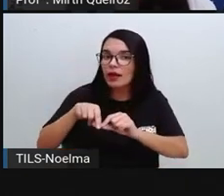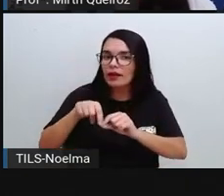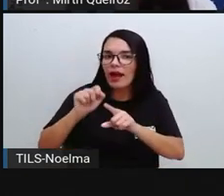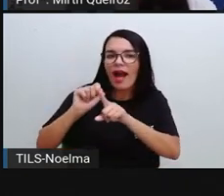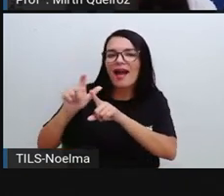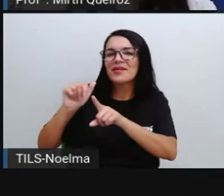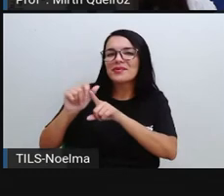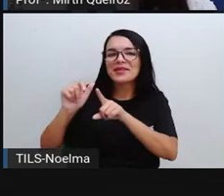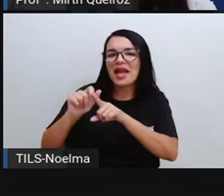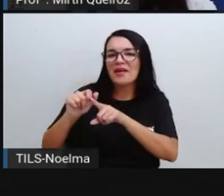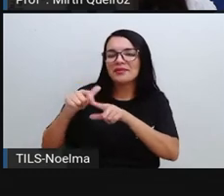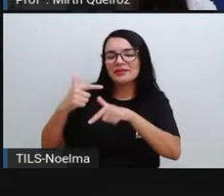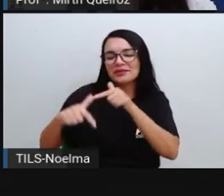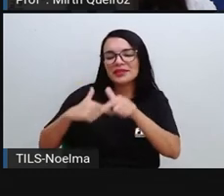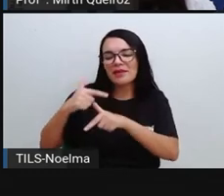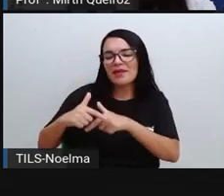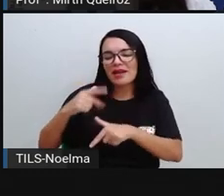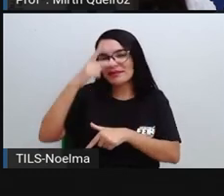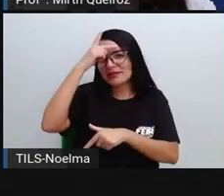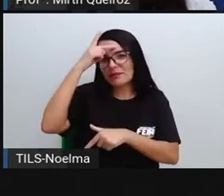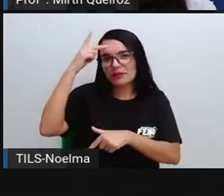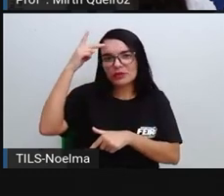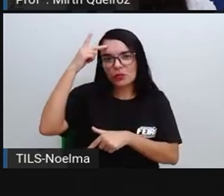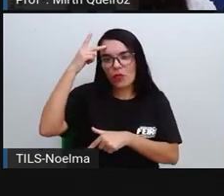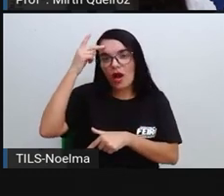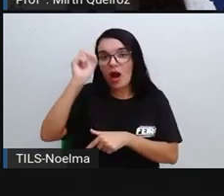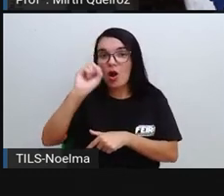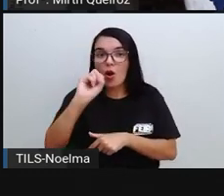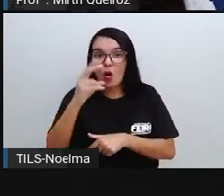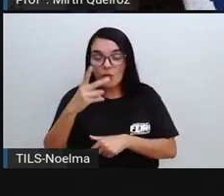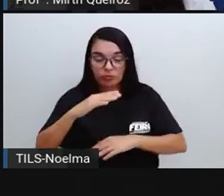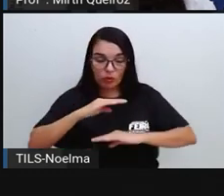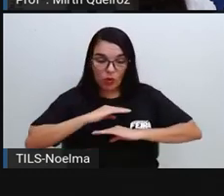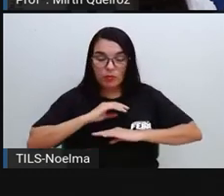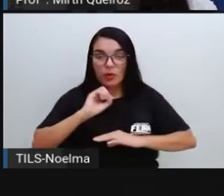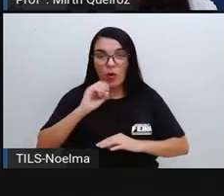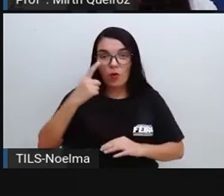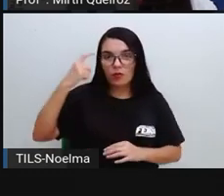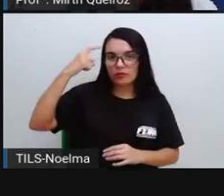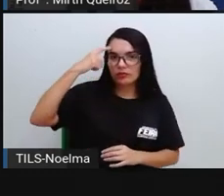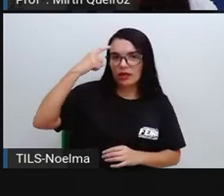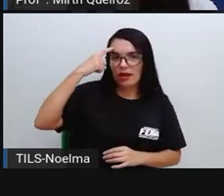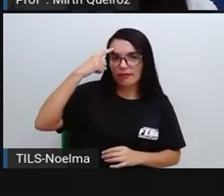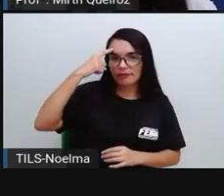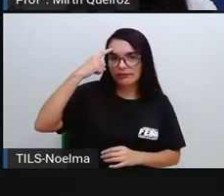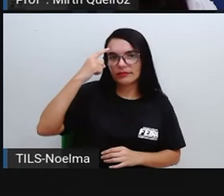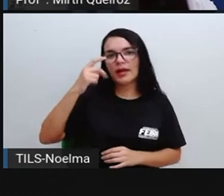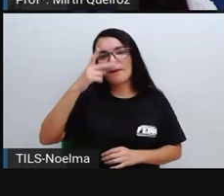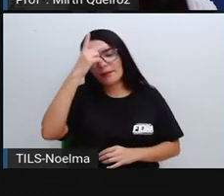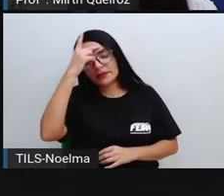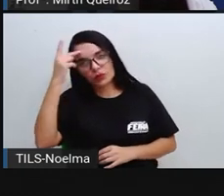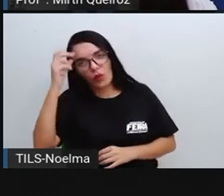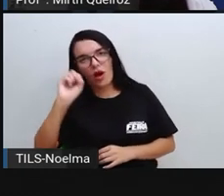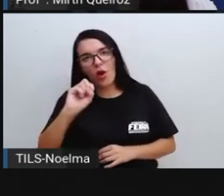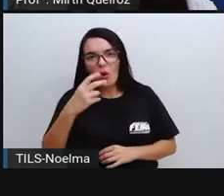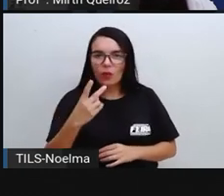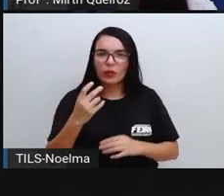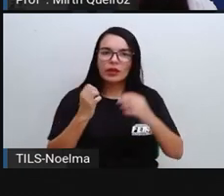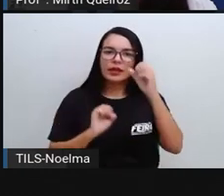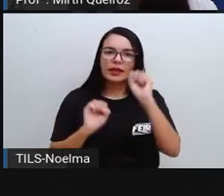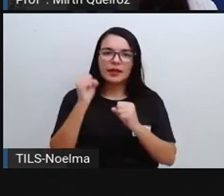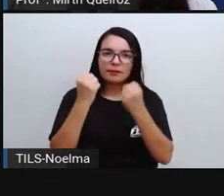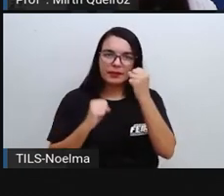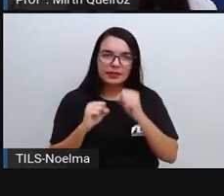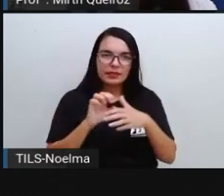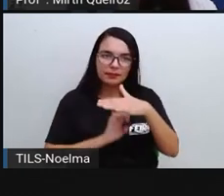aluguel de mão de obra física ou intelectual de uma pessoa ou empresa para o cliente.